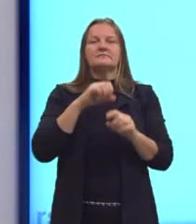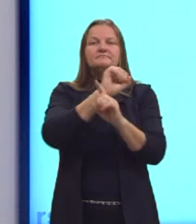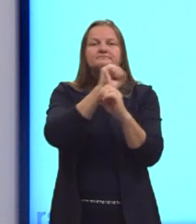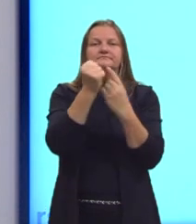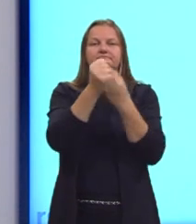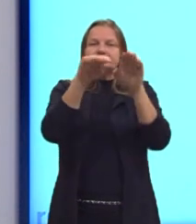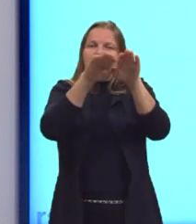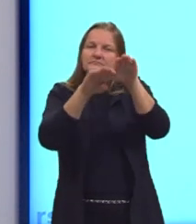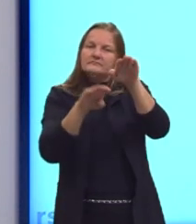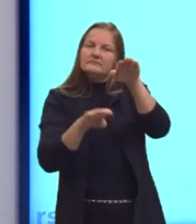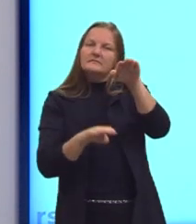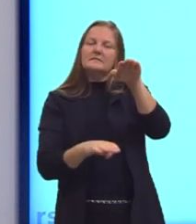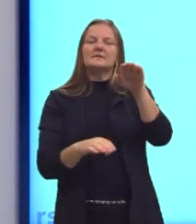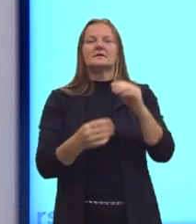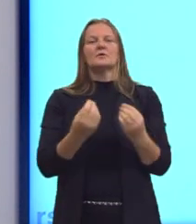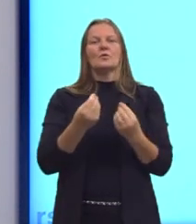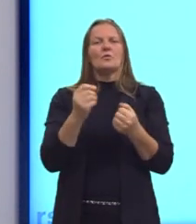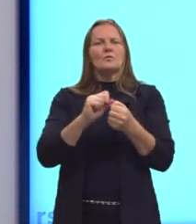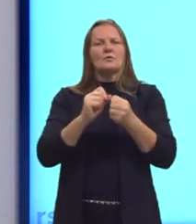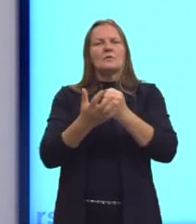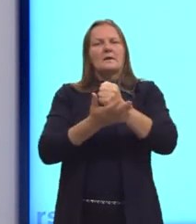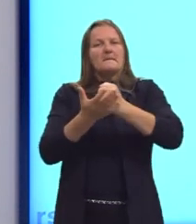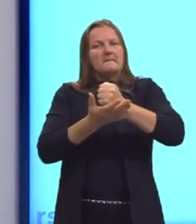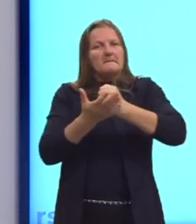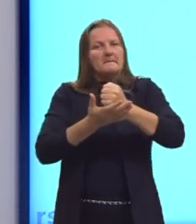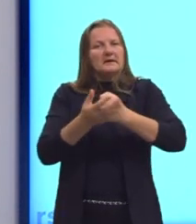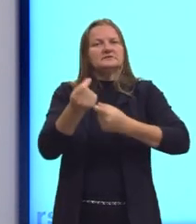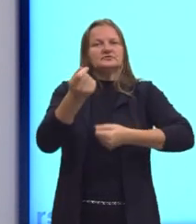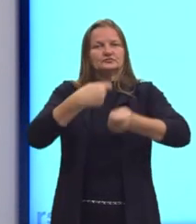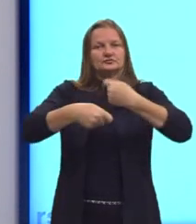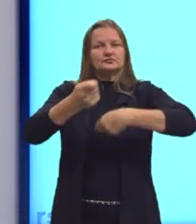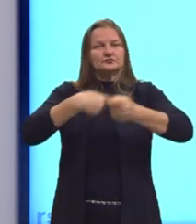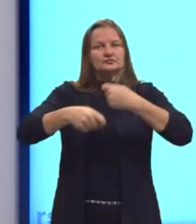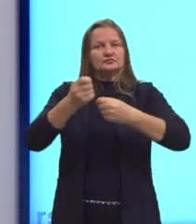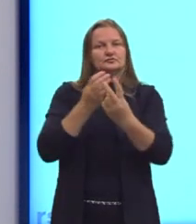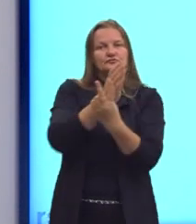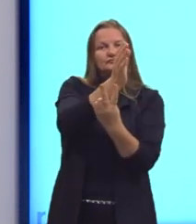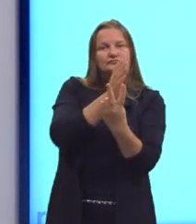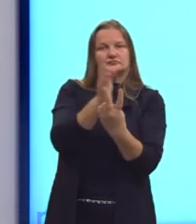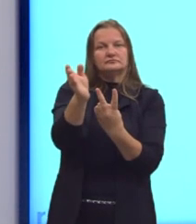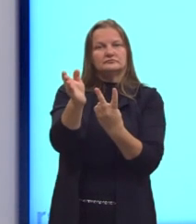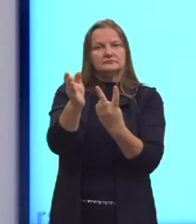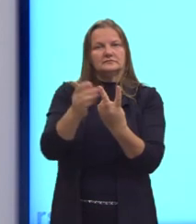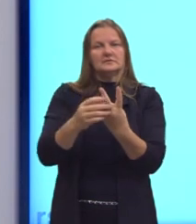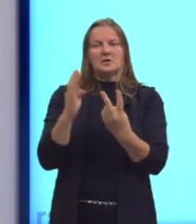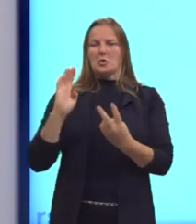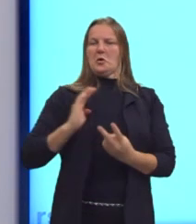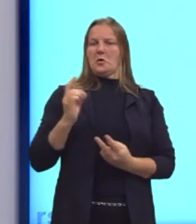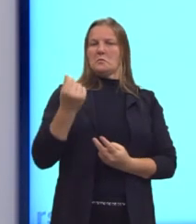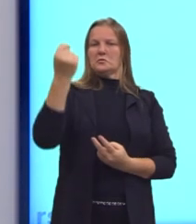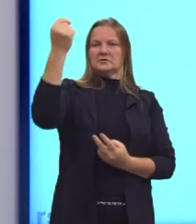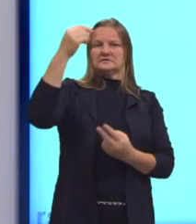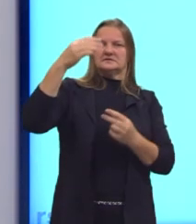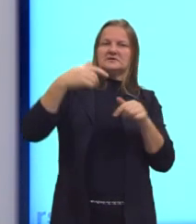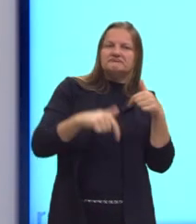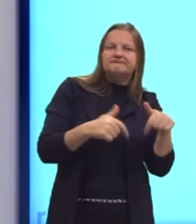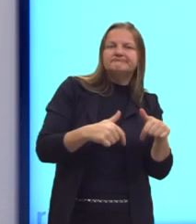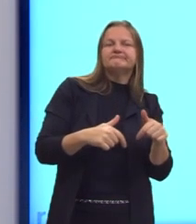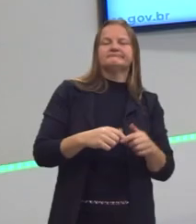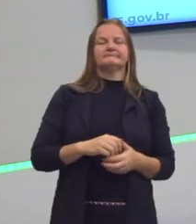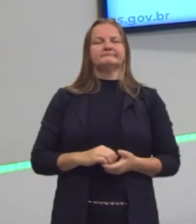sociais. A base disso tudo é a questão dessa dicotomia entre burguesia e proletariado.